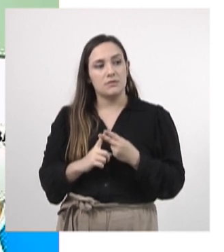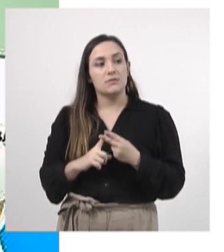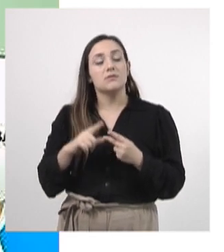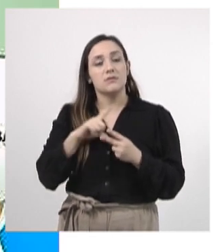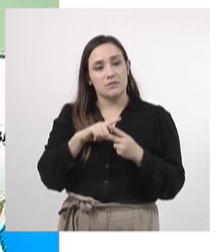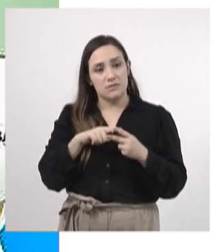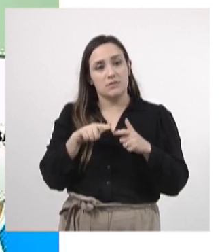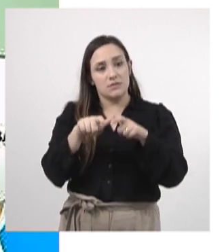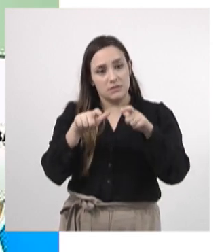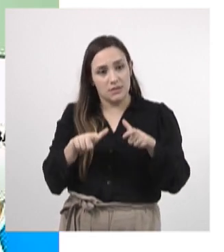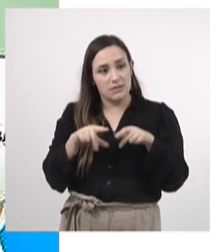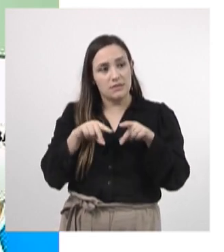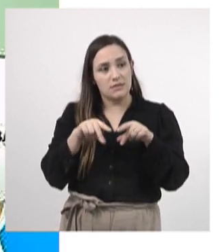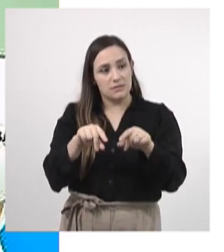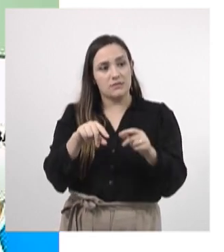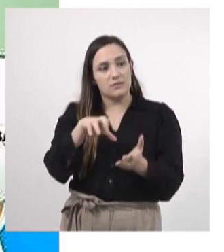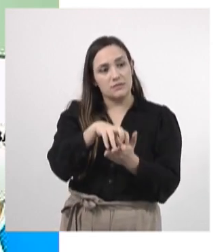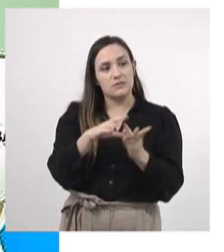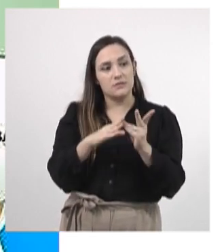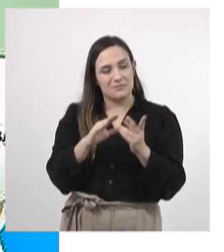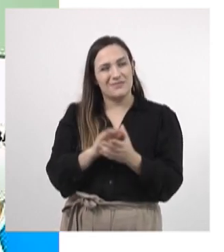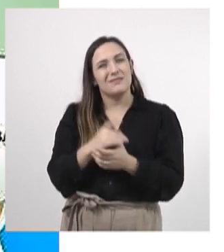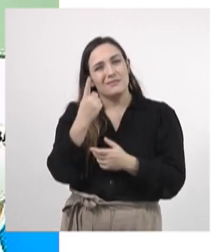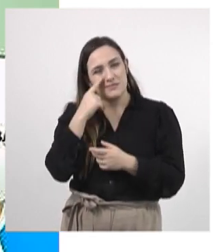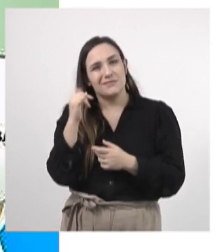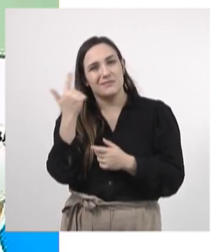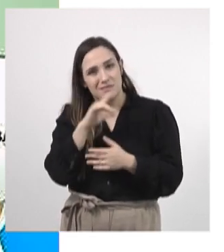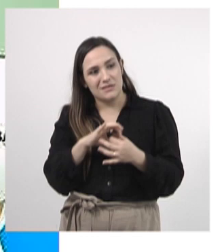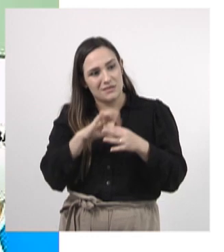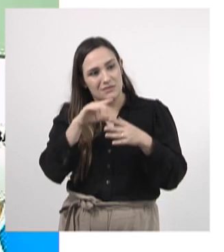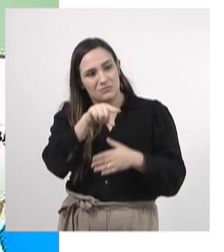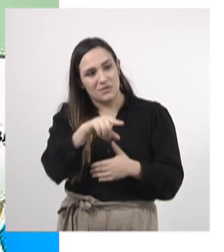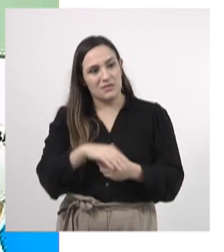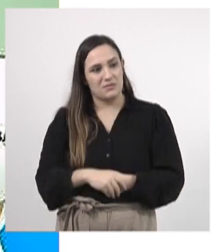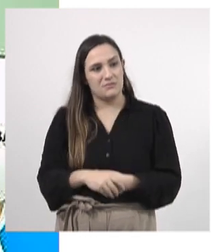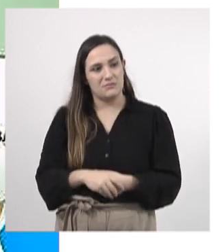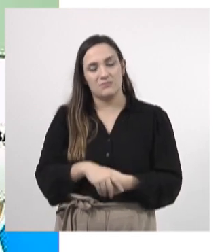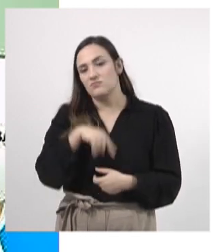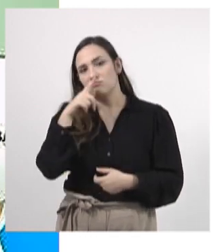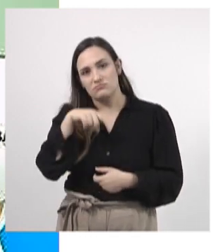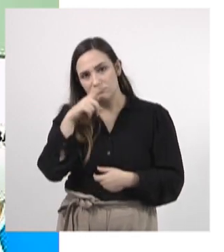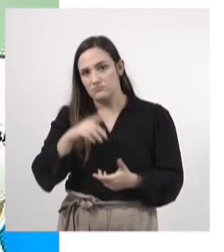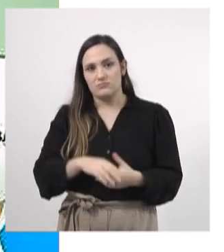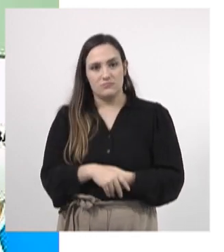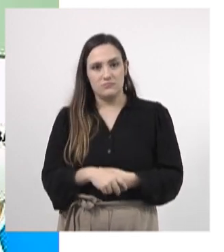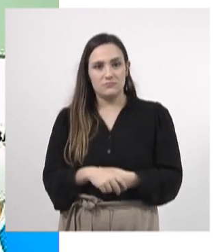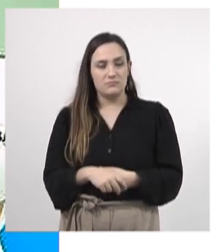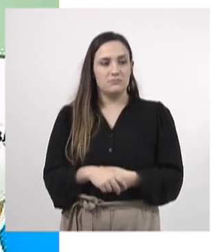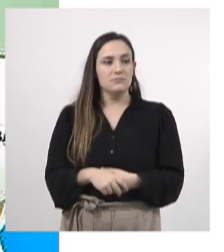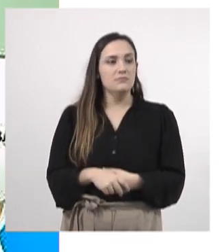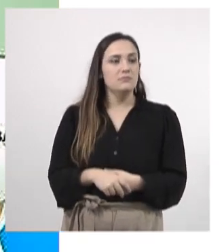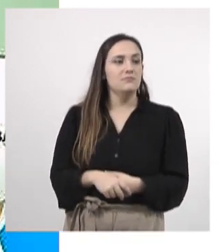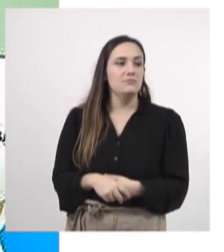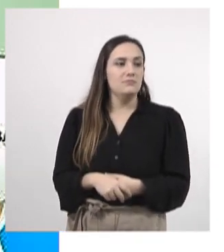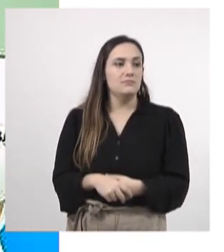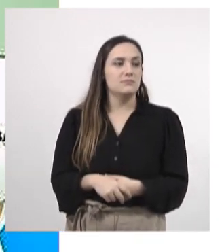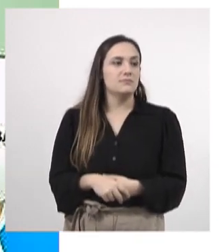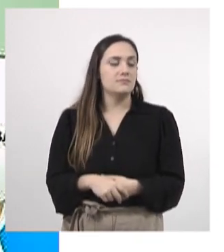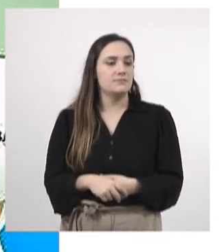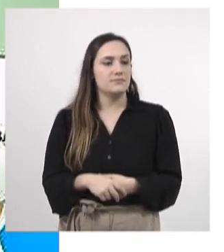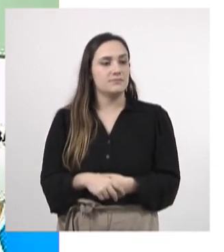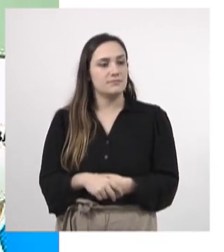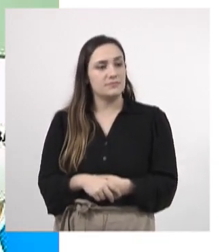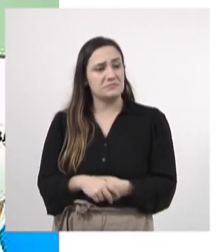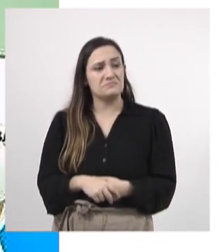indígenas. Imagine se eles vão conseguir licenciamento ambiental para passar essa ferrovia? Nunca! Aí precisa, ali de